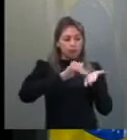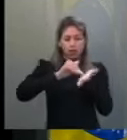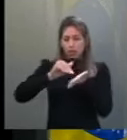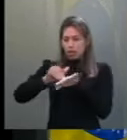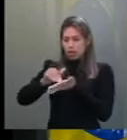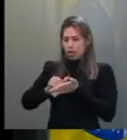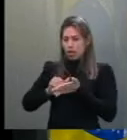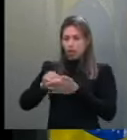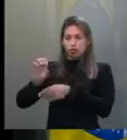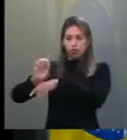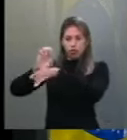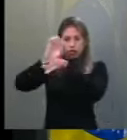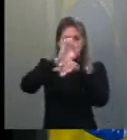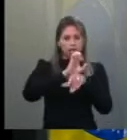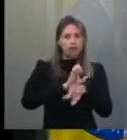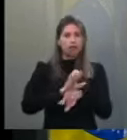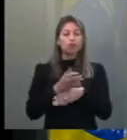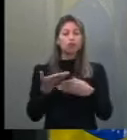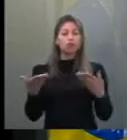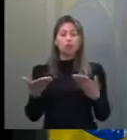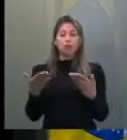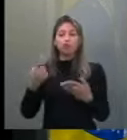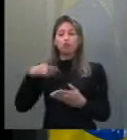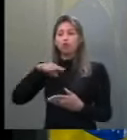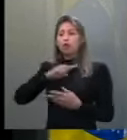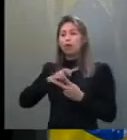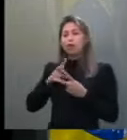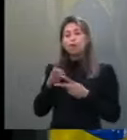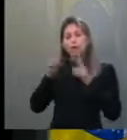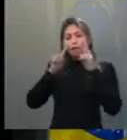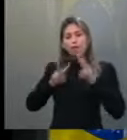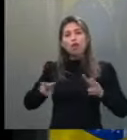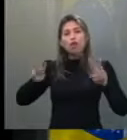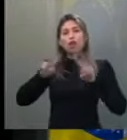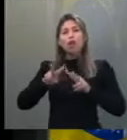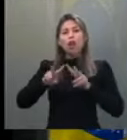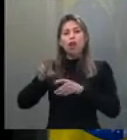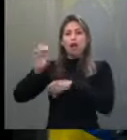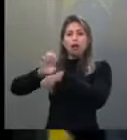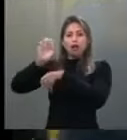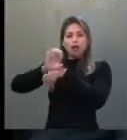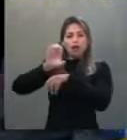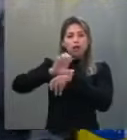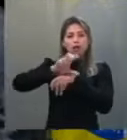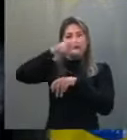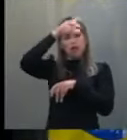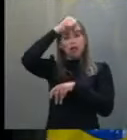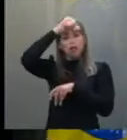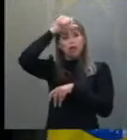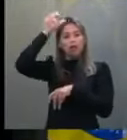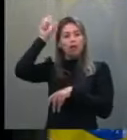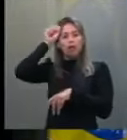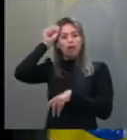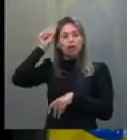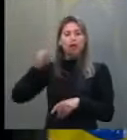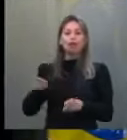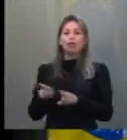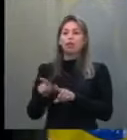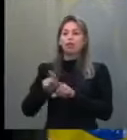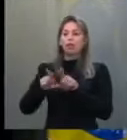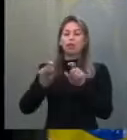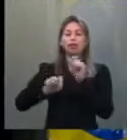meu Estado é exatamente o que nós já ouvimos nos bastidores